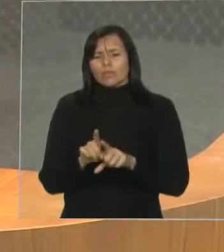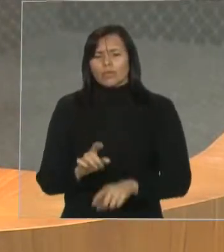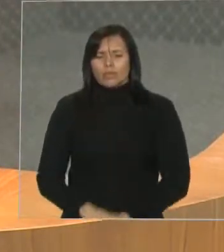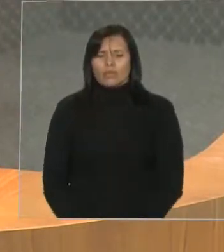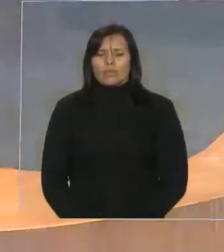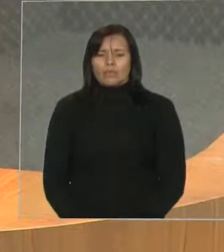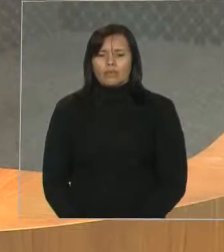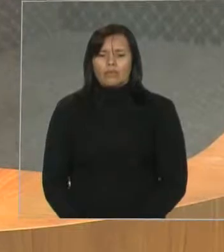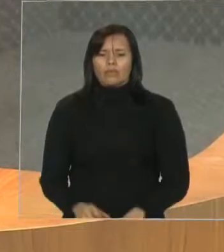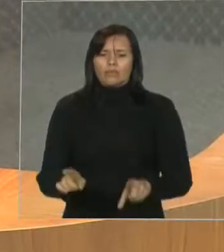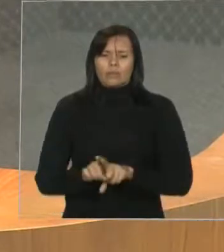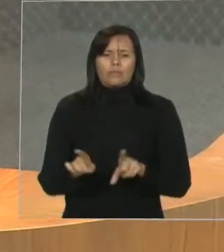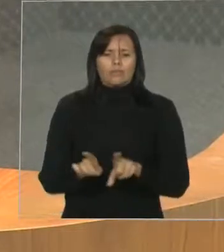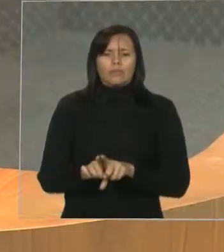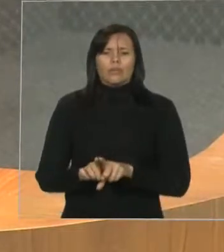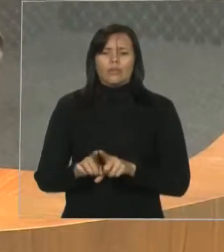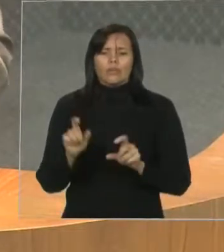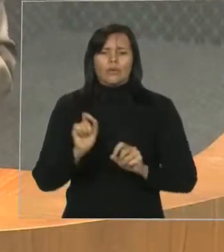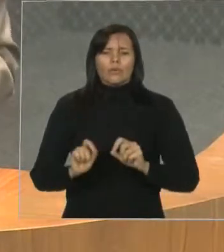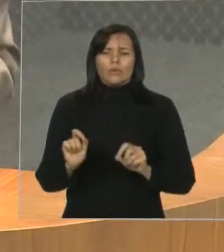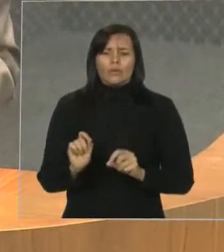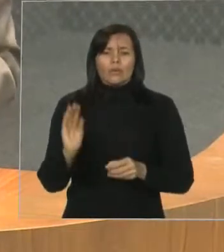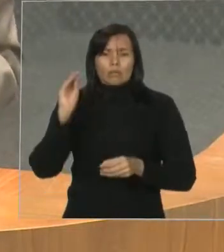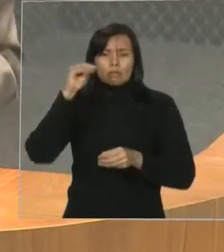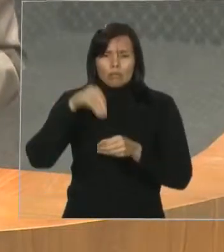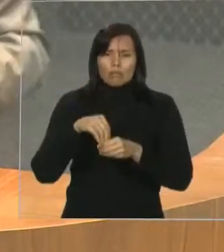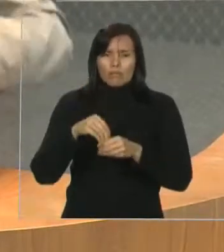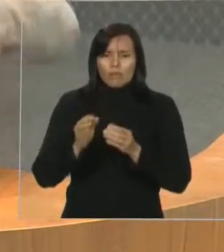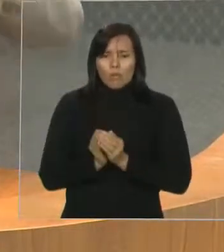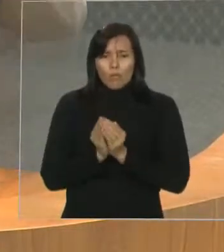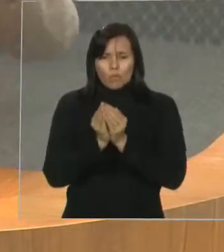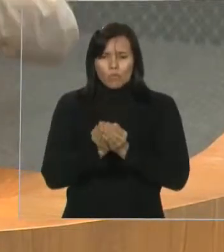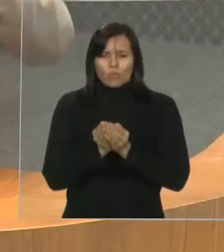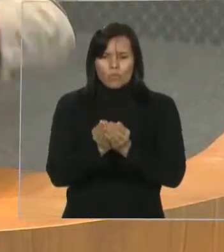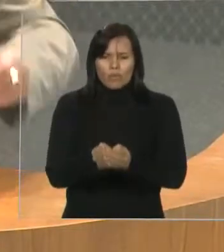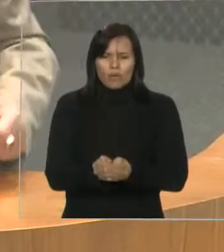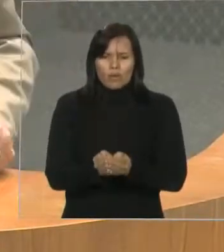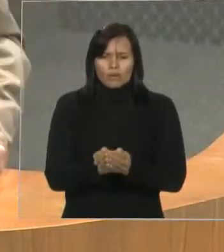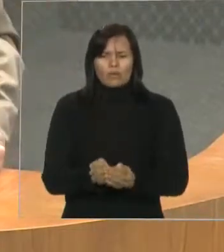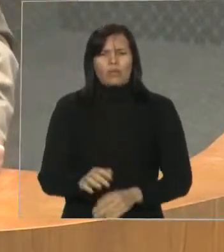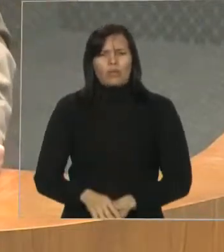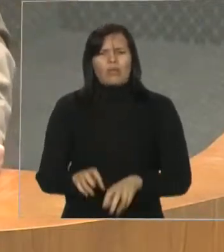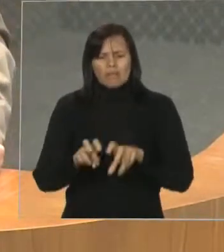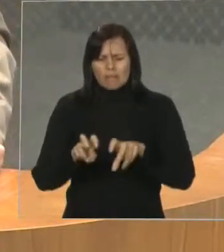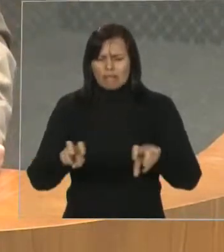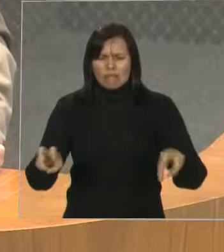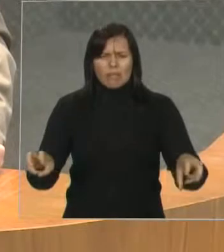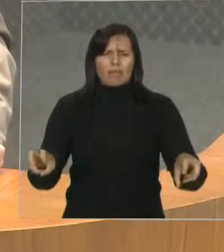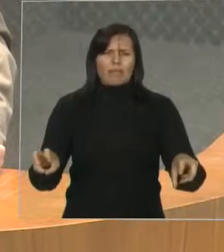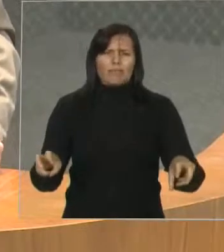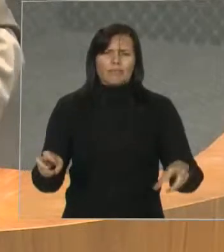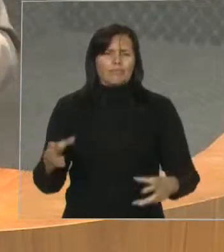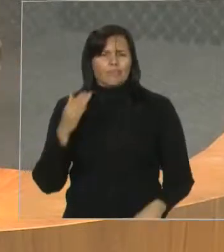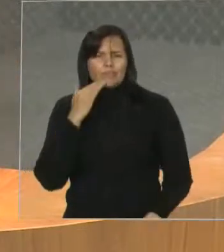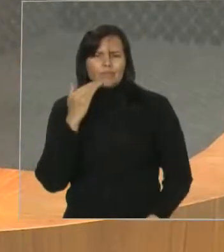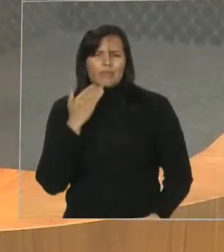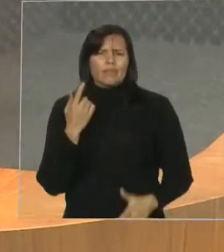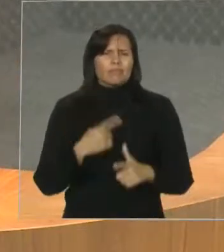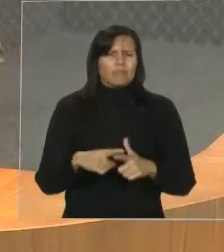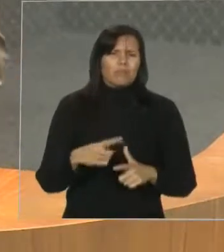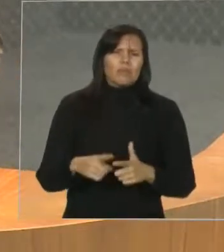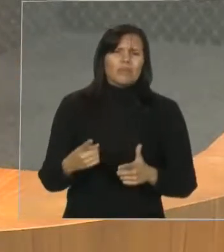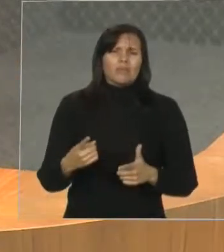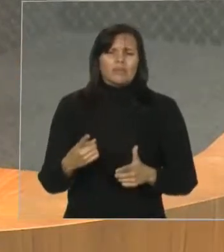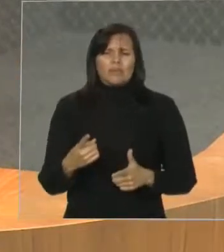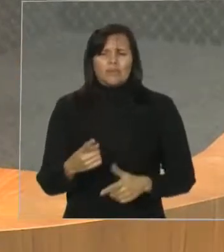no conforto interno do FerriBot, você fica em cadeiras desconfortáveis, infelizmente, é uma